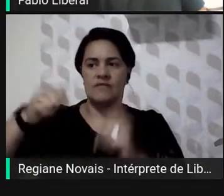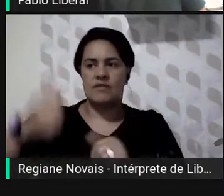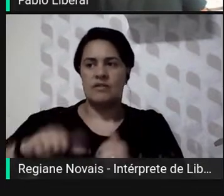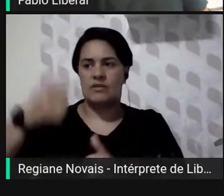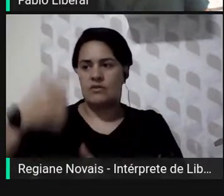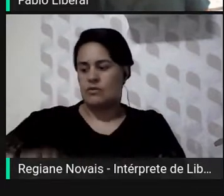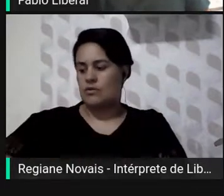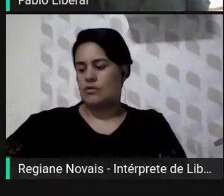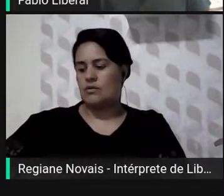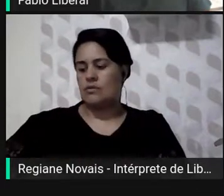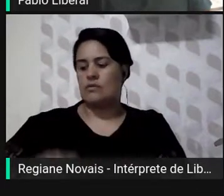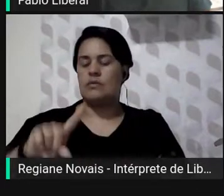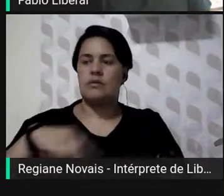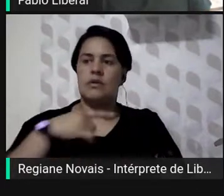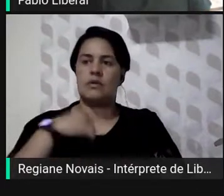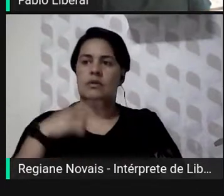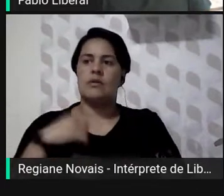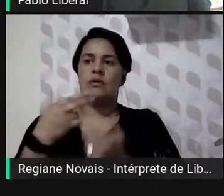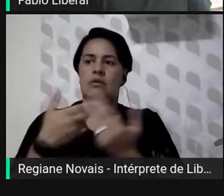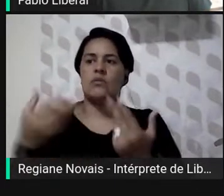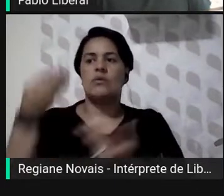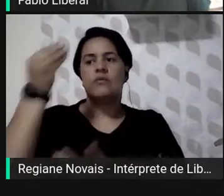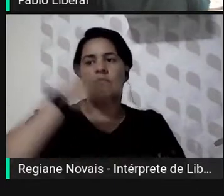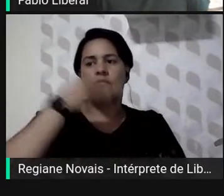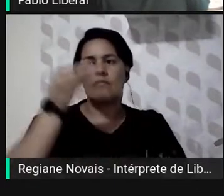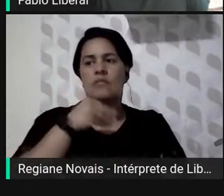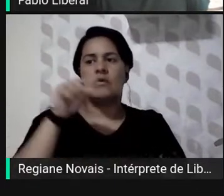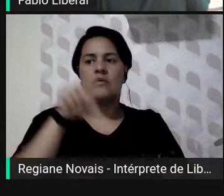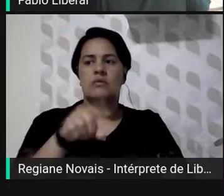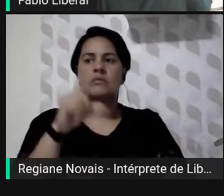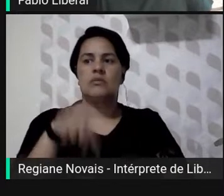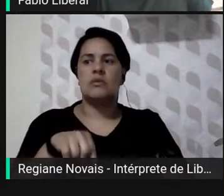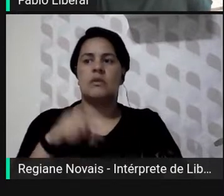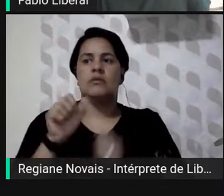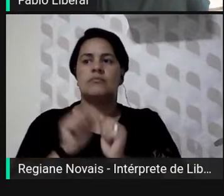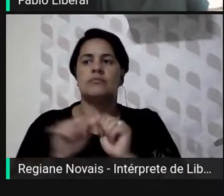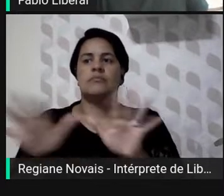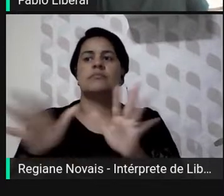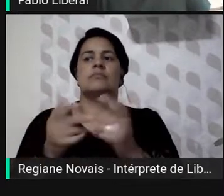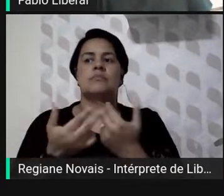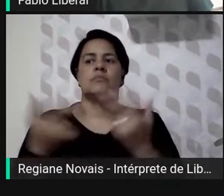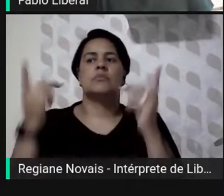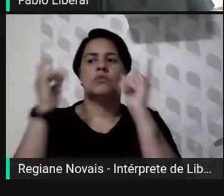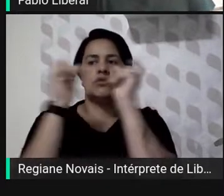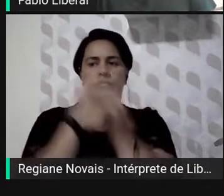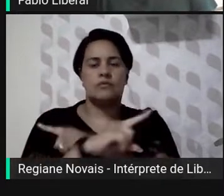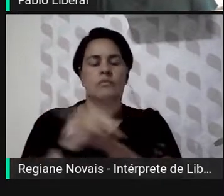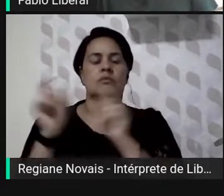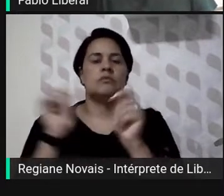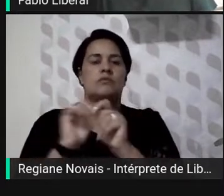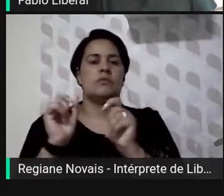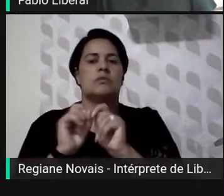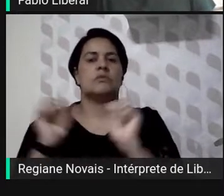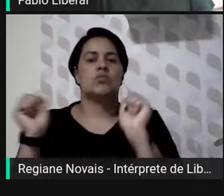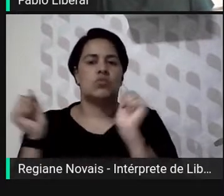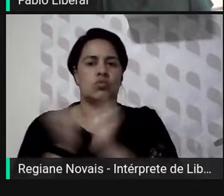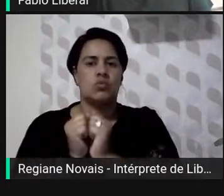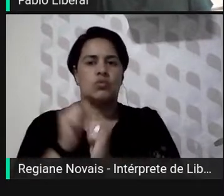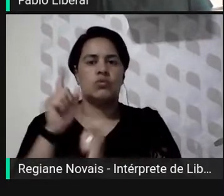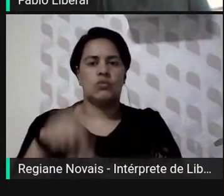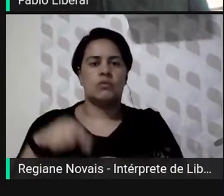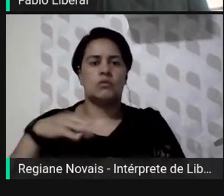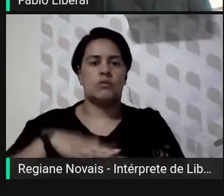sobre uma fragilidade dos diários, que é a sua dispersão, a dificuldade de mantê-los juntos em um tempo de não